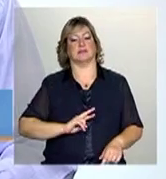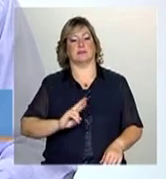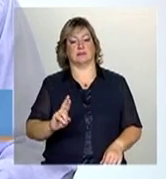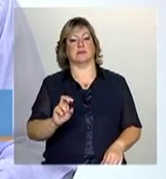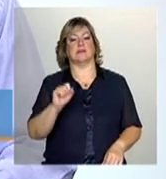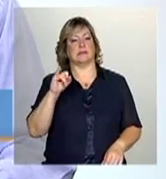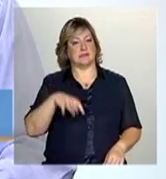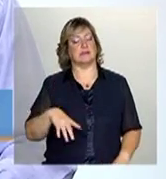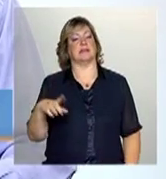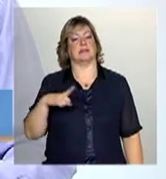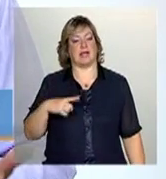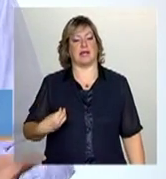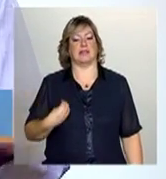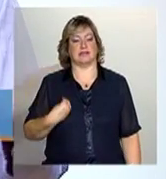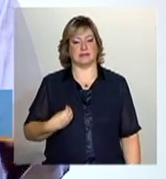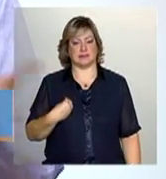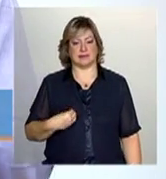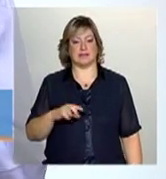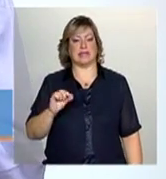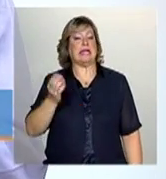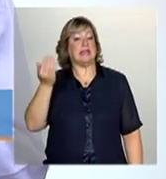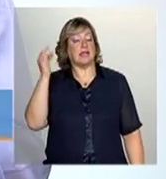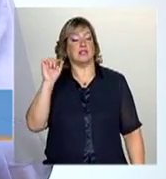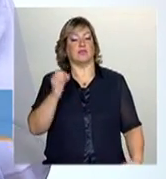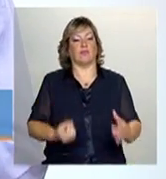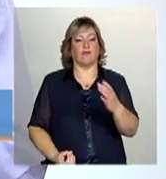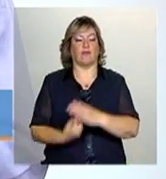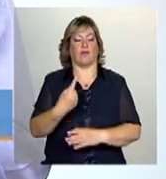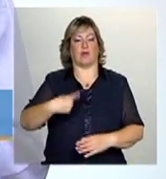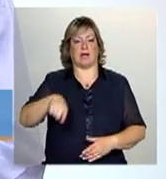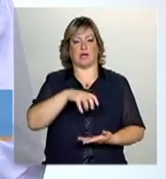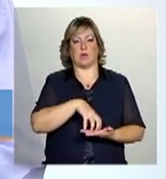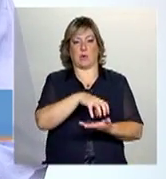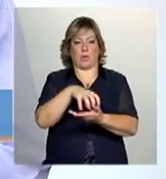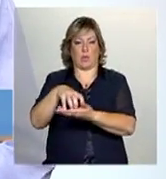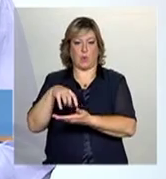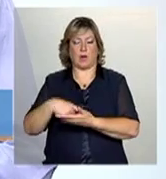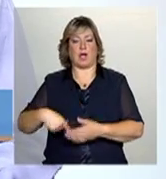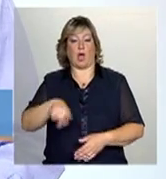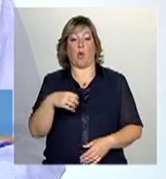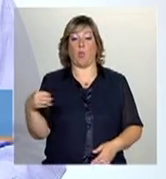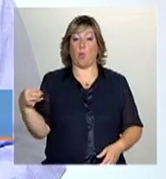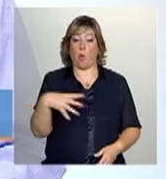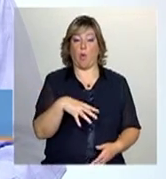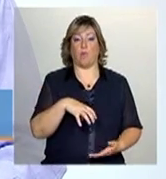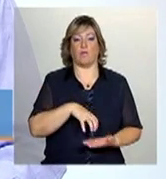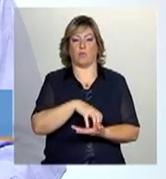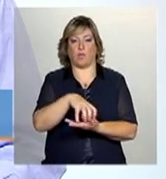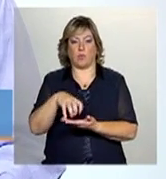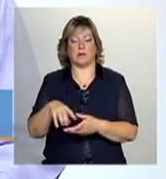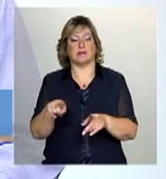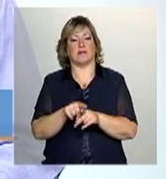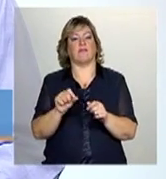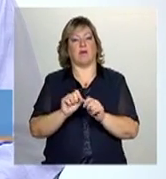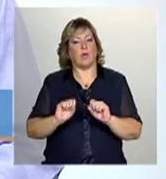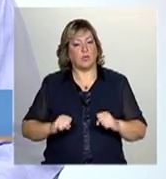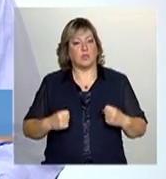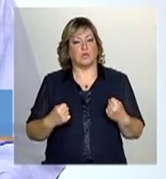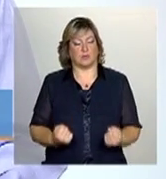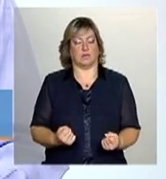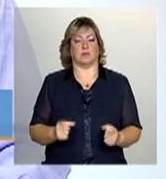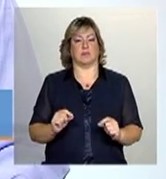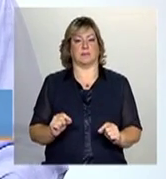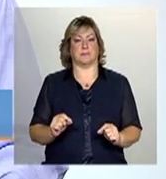Desde que foram lançados esses grupos, esse campo, esses novos grupos, a gente tem feito um esforço de